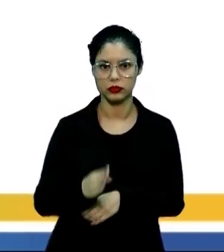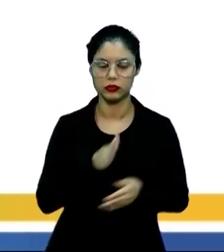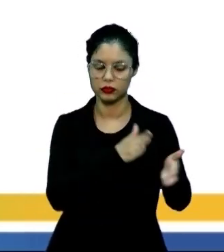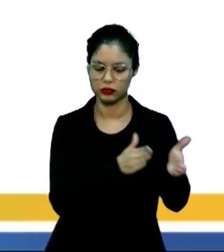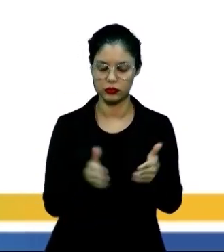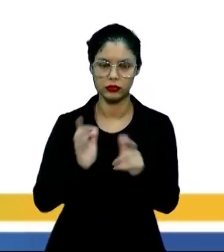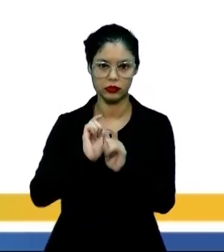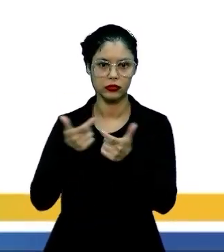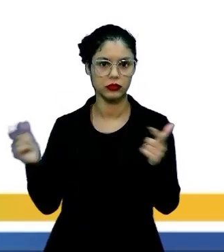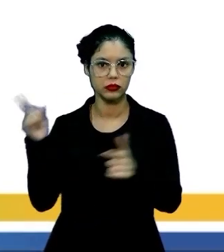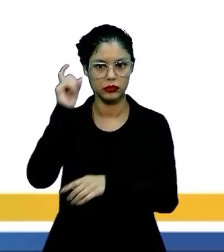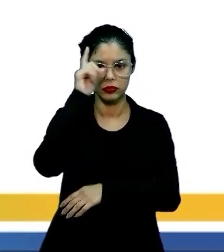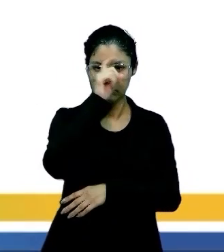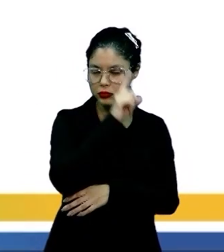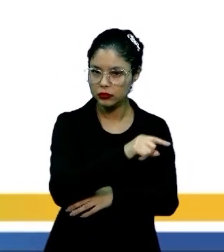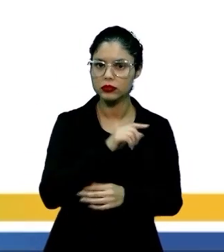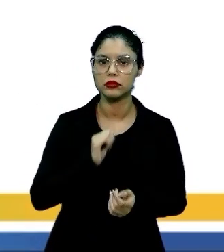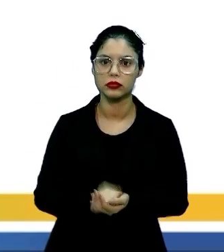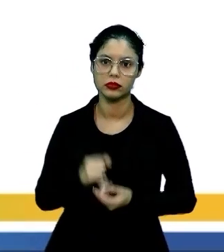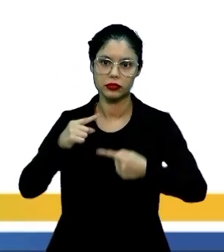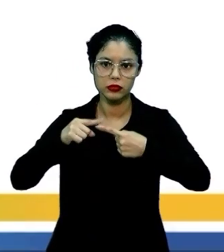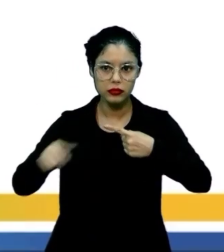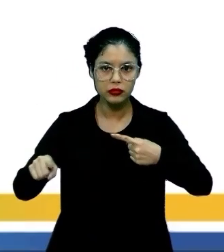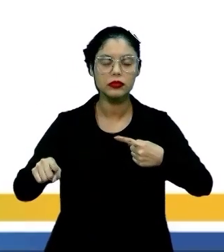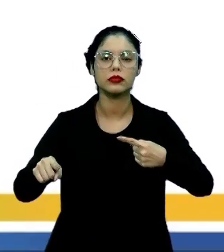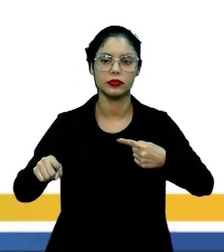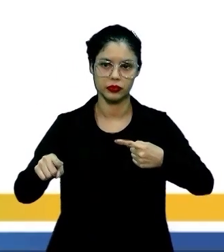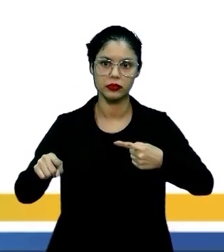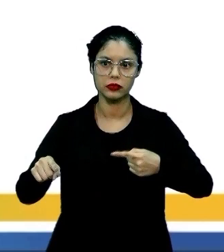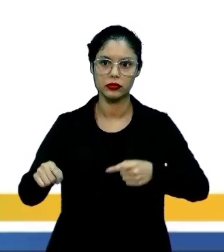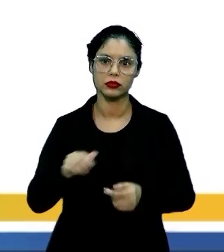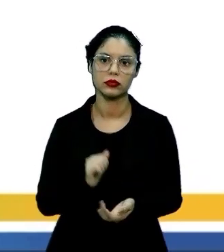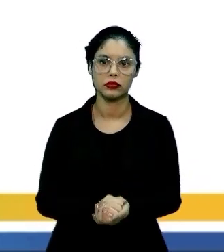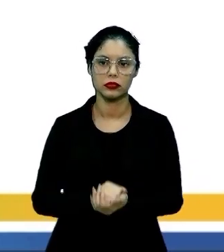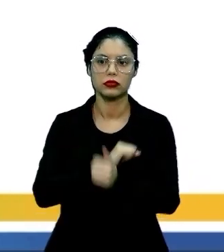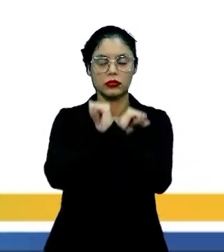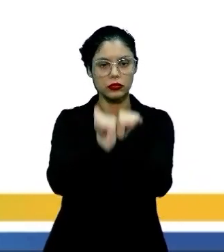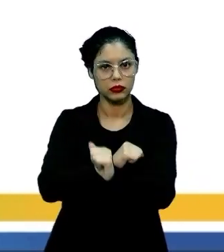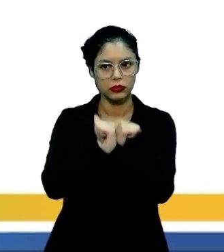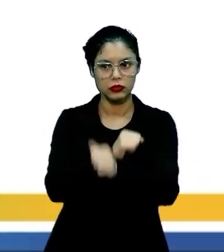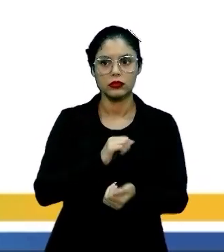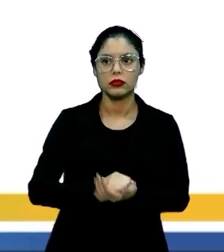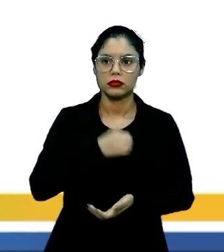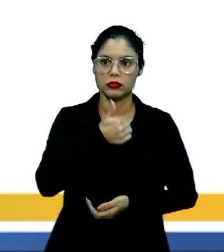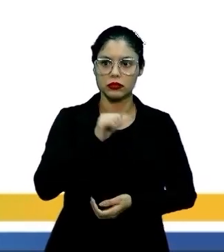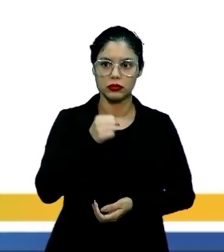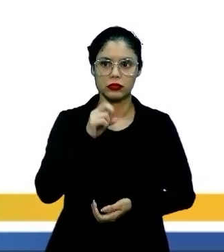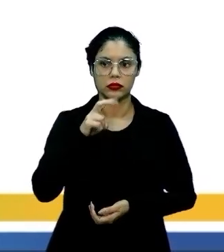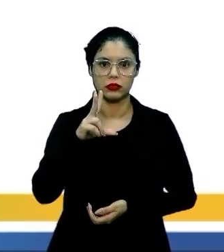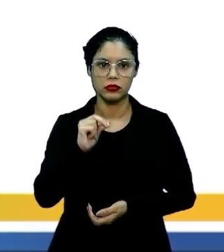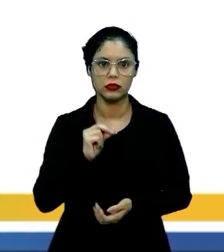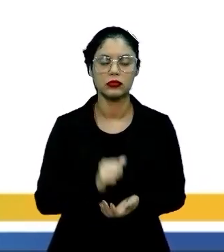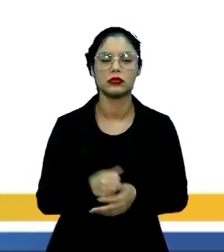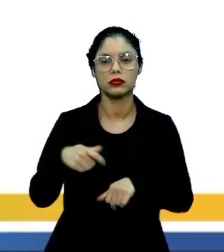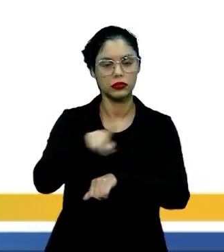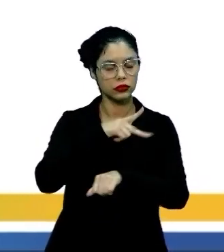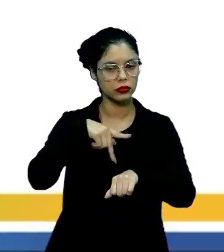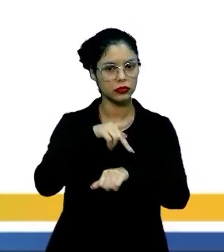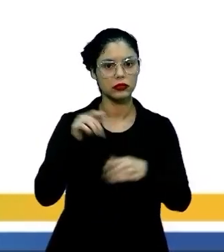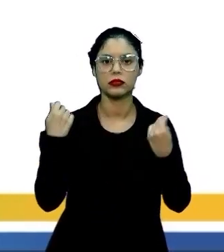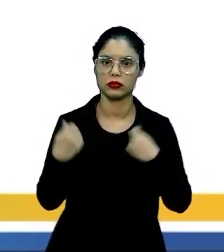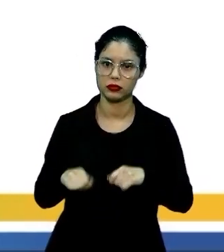brasileira passava por grandes dificuldades. Com a proibição do tráfico de escravos, em 1850,